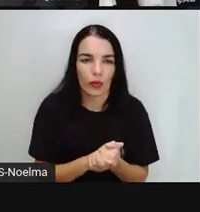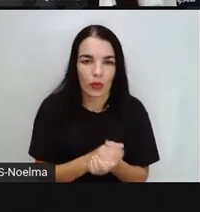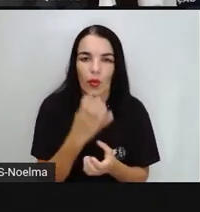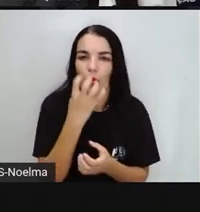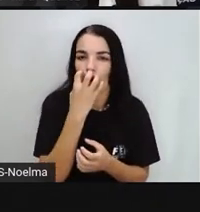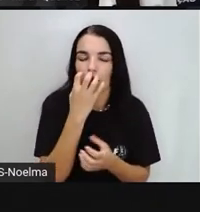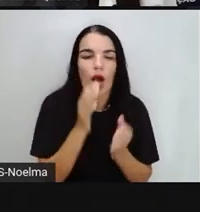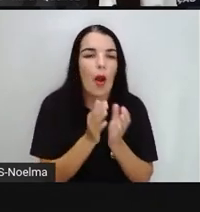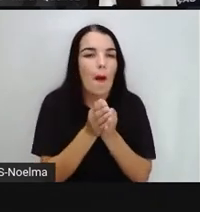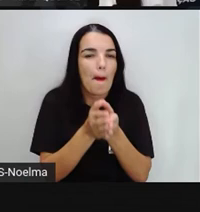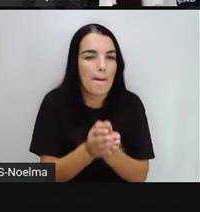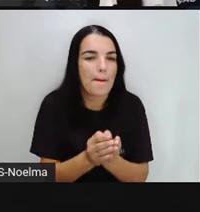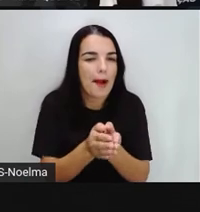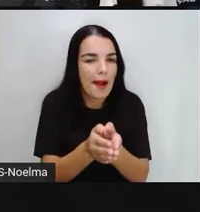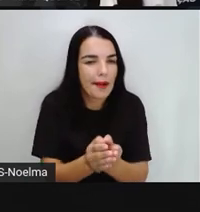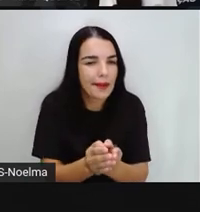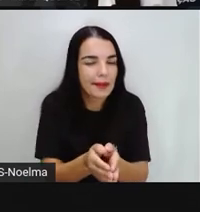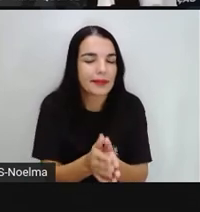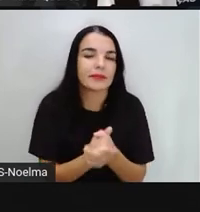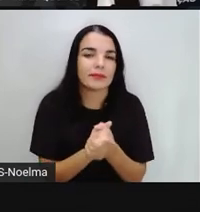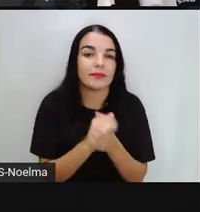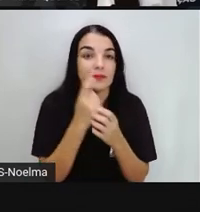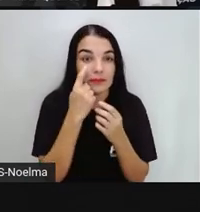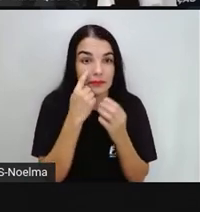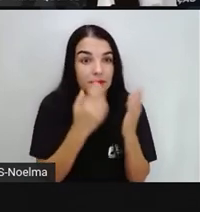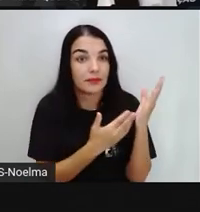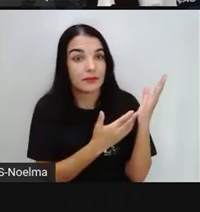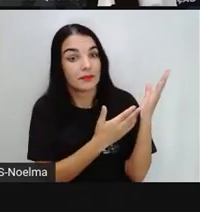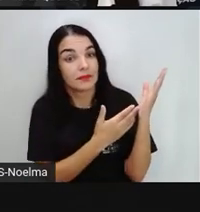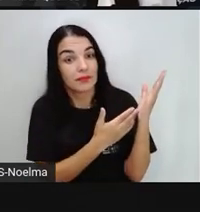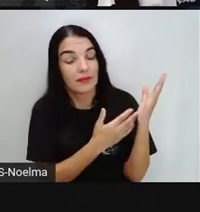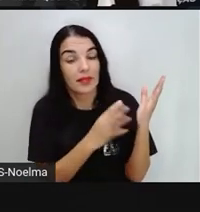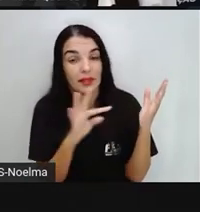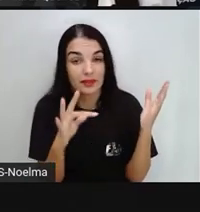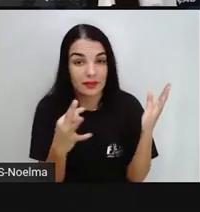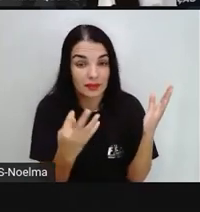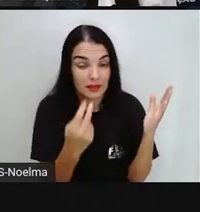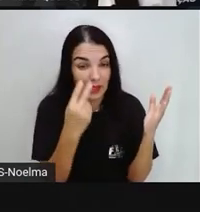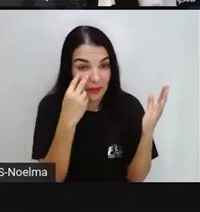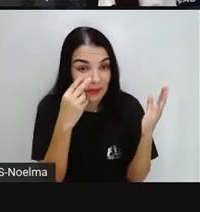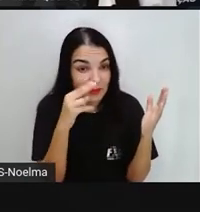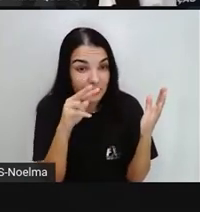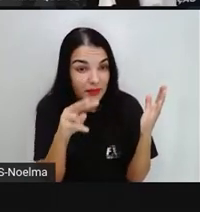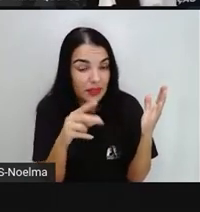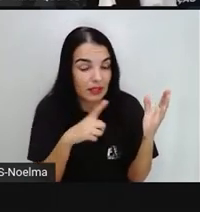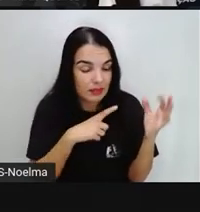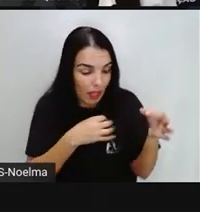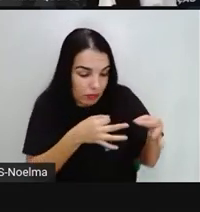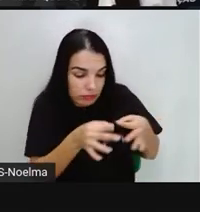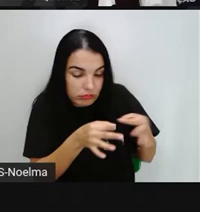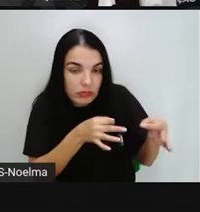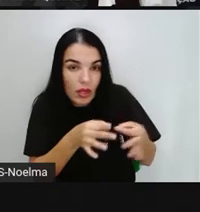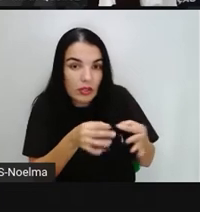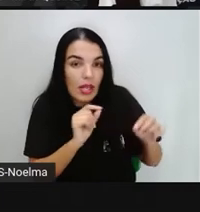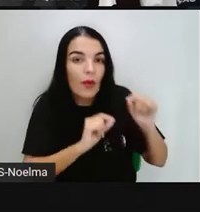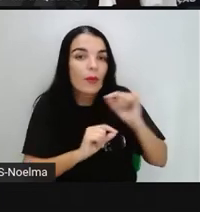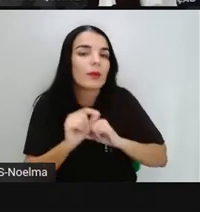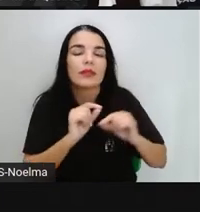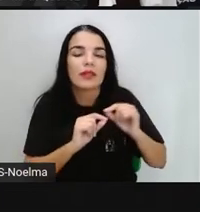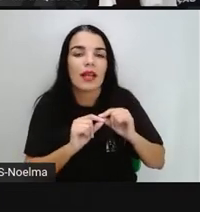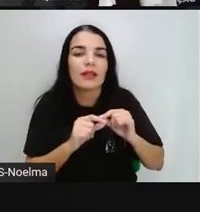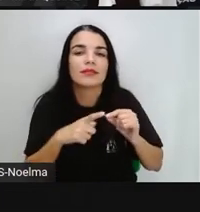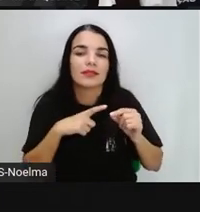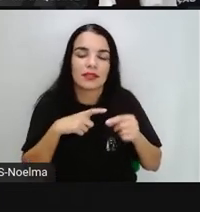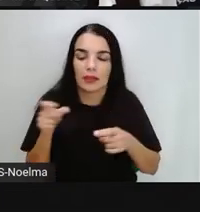barquinho. E todas essas figuras, todas essas formas, elas foram montadas a partir das